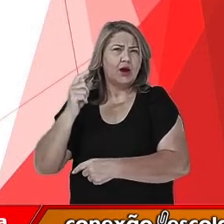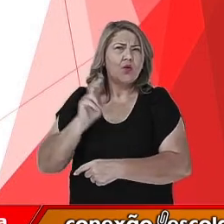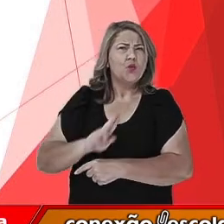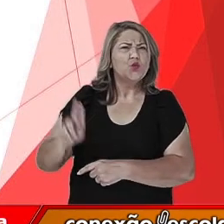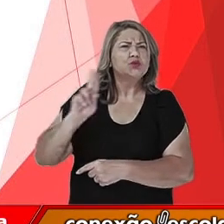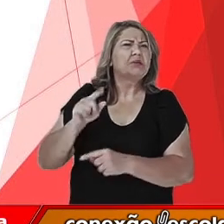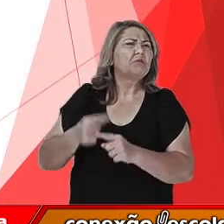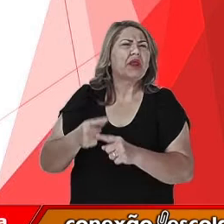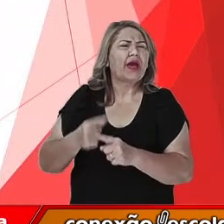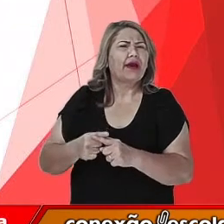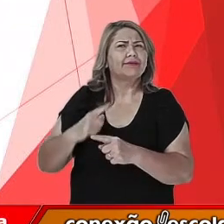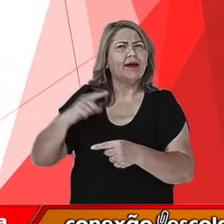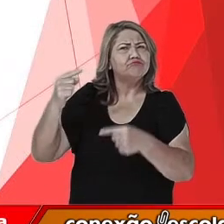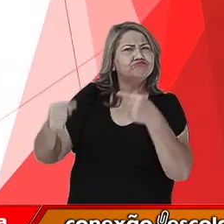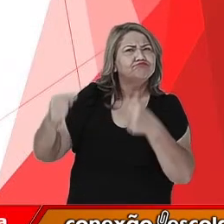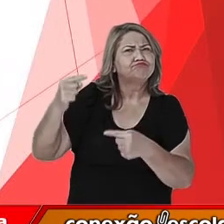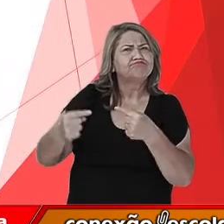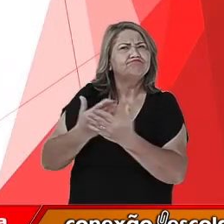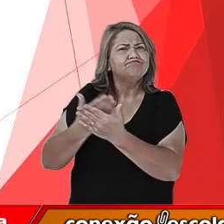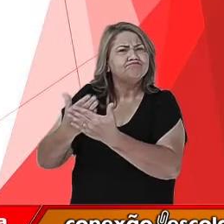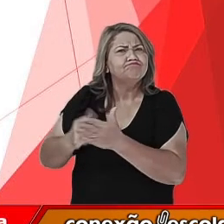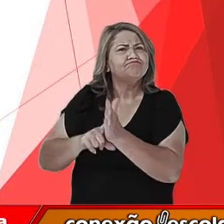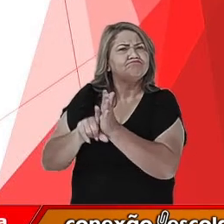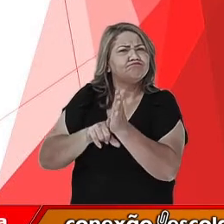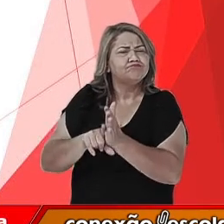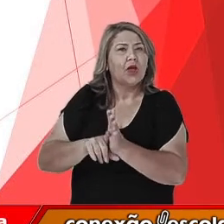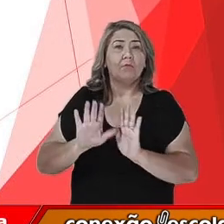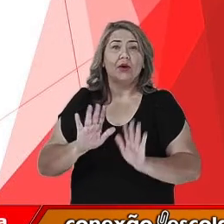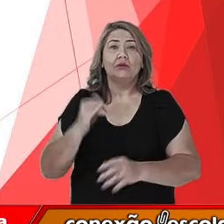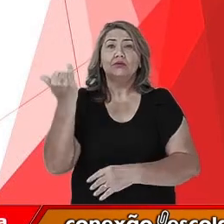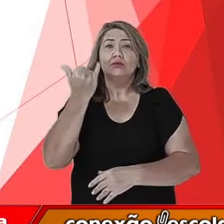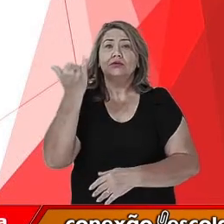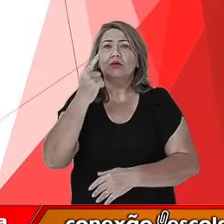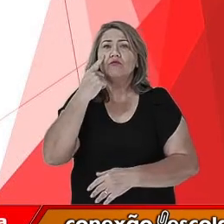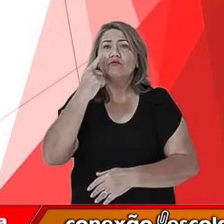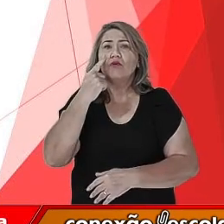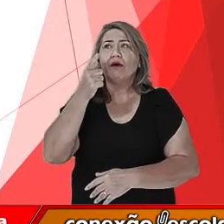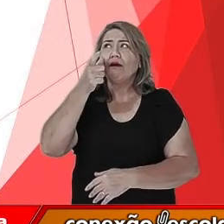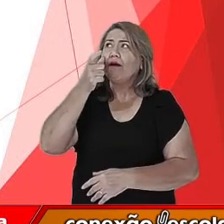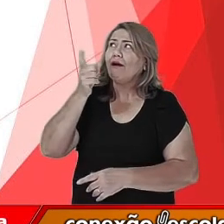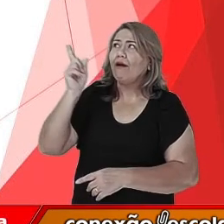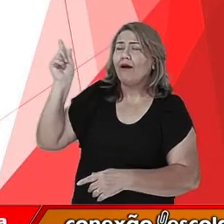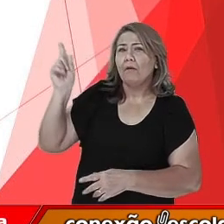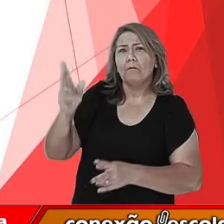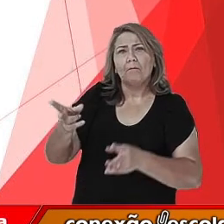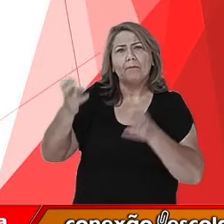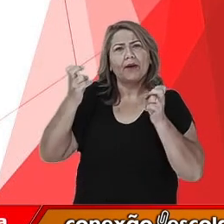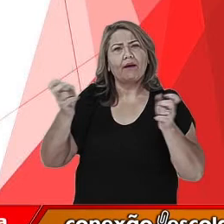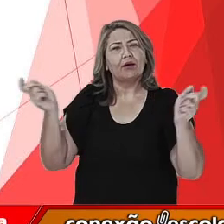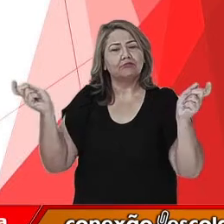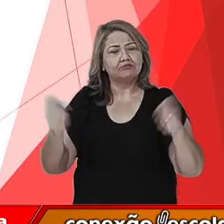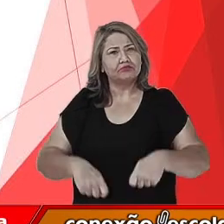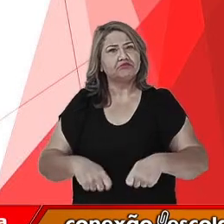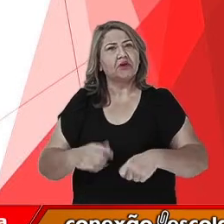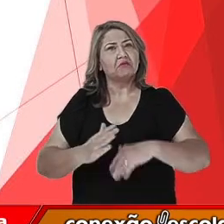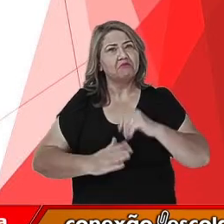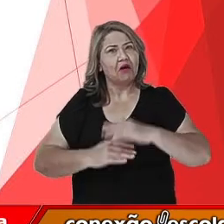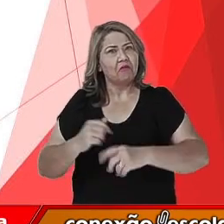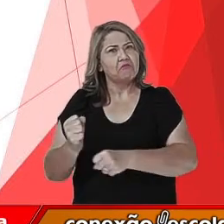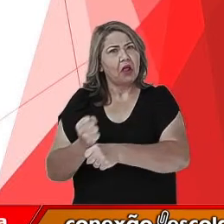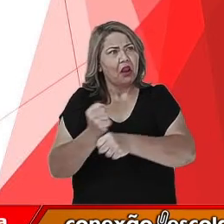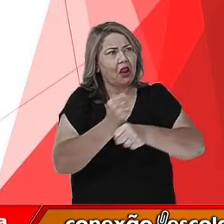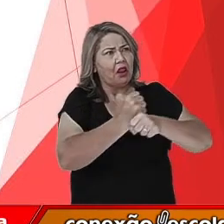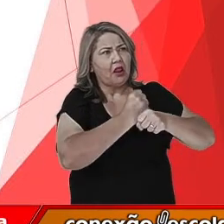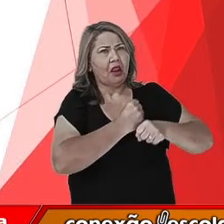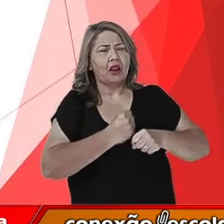verificada. Mas o importante é nós vermos e percebermos a capacidade de construção que